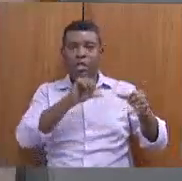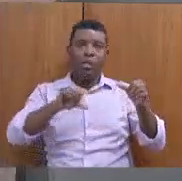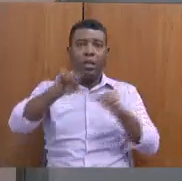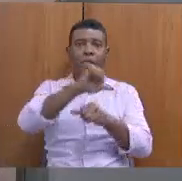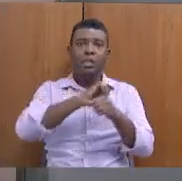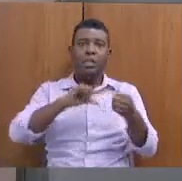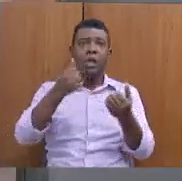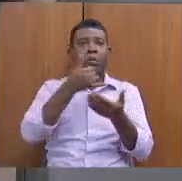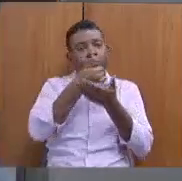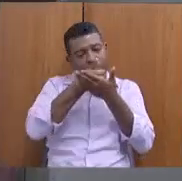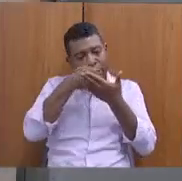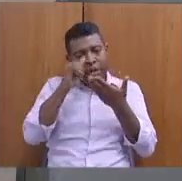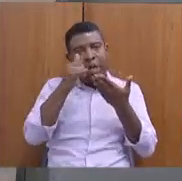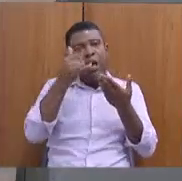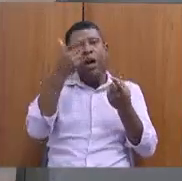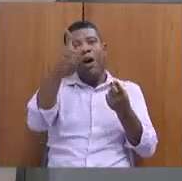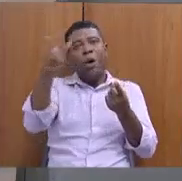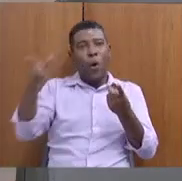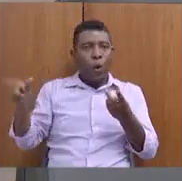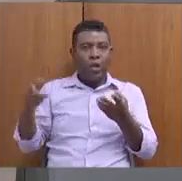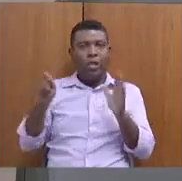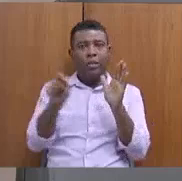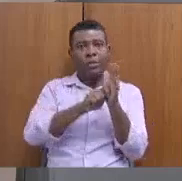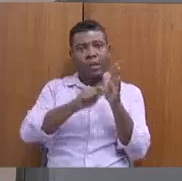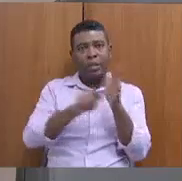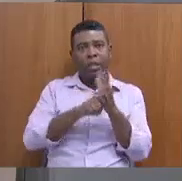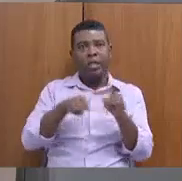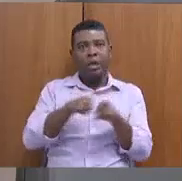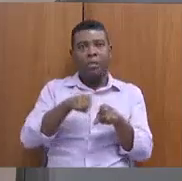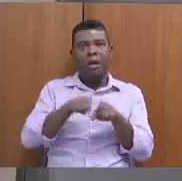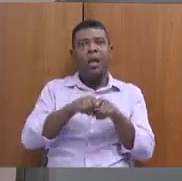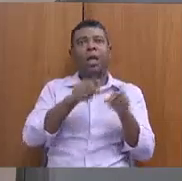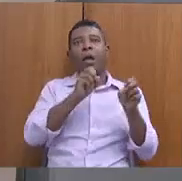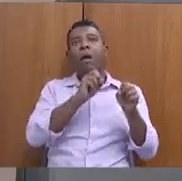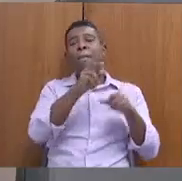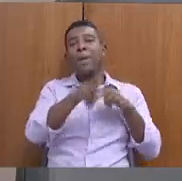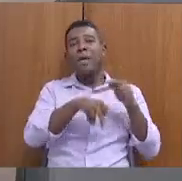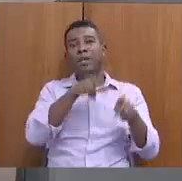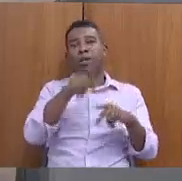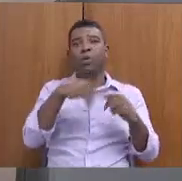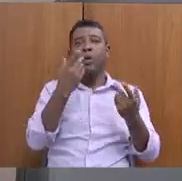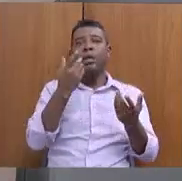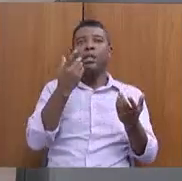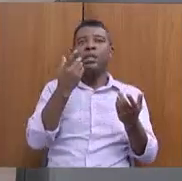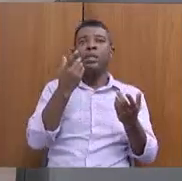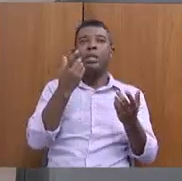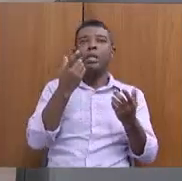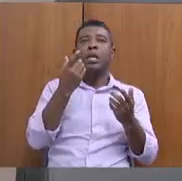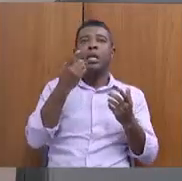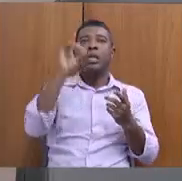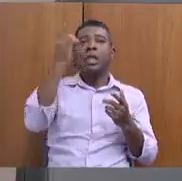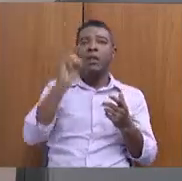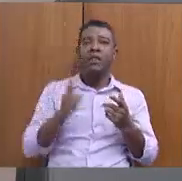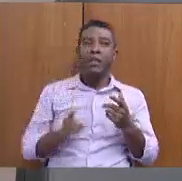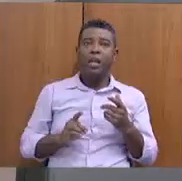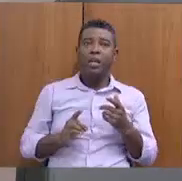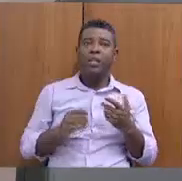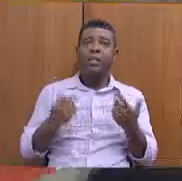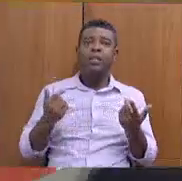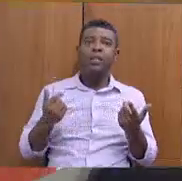drogas, pessoas com deficiência e esporte, cumprir a finalidade da reunião... Pela ordem, presidenta.